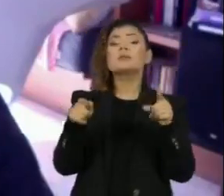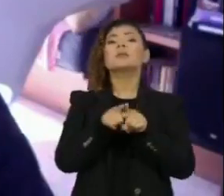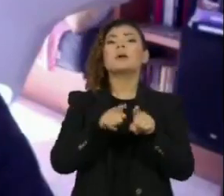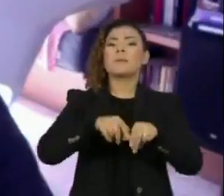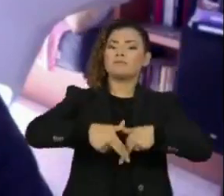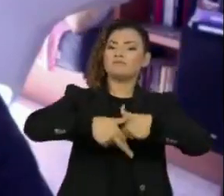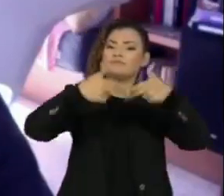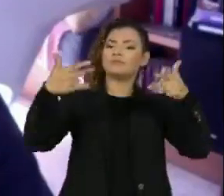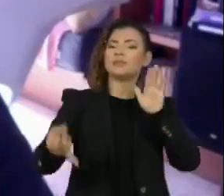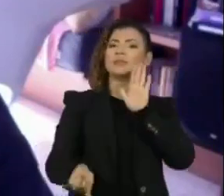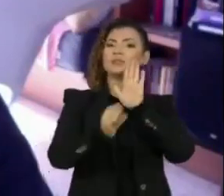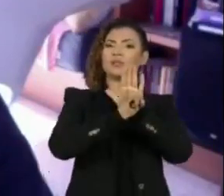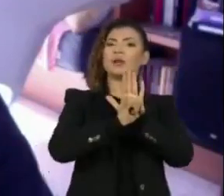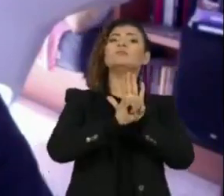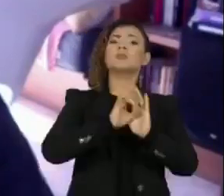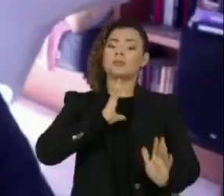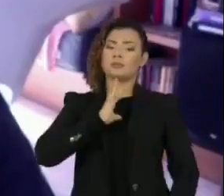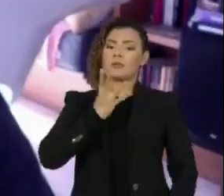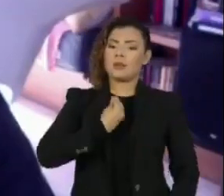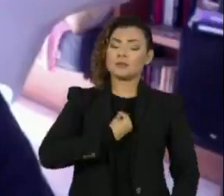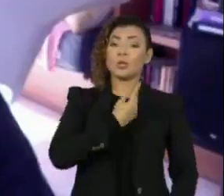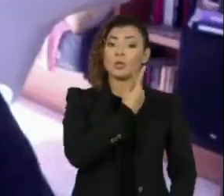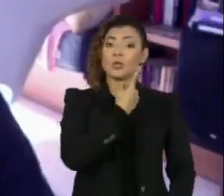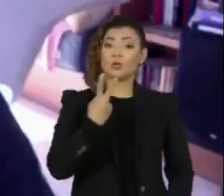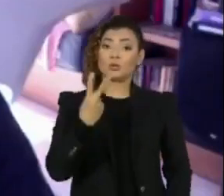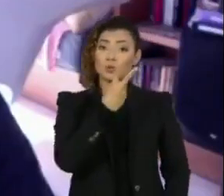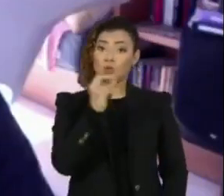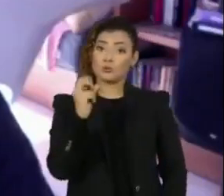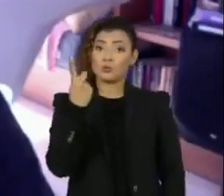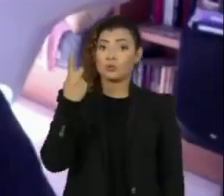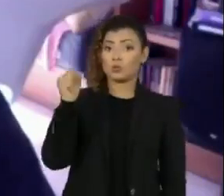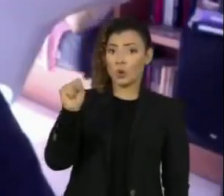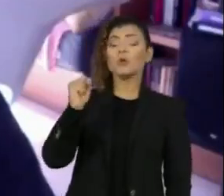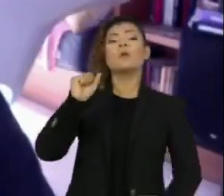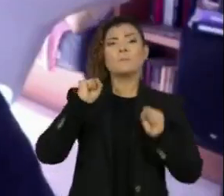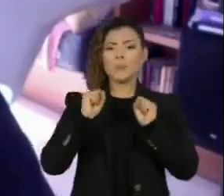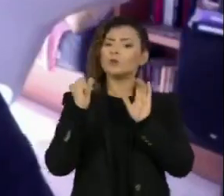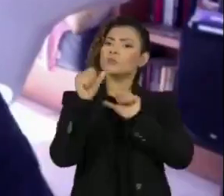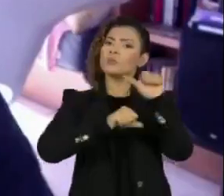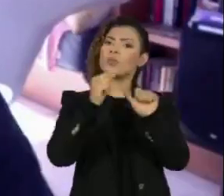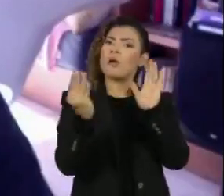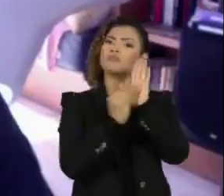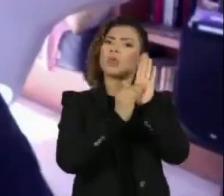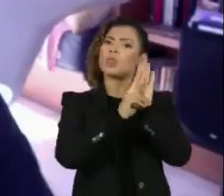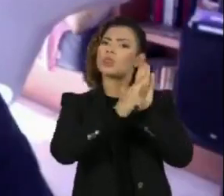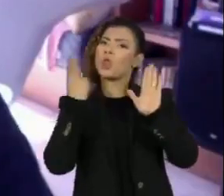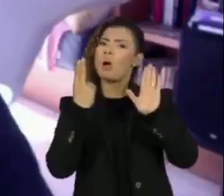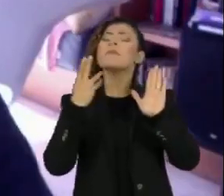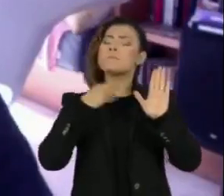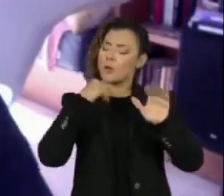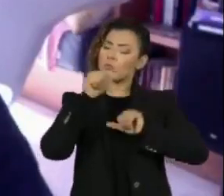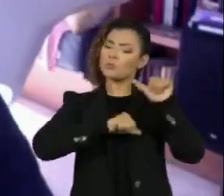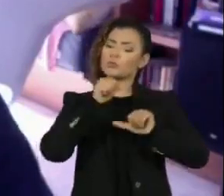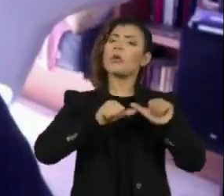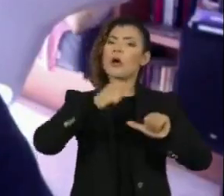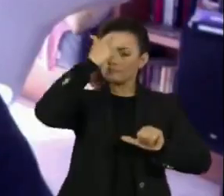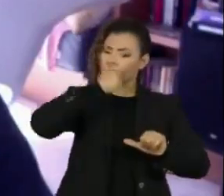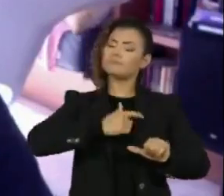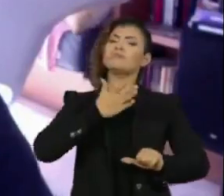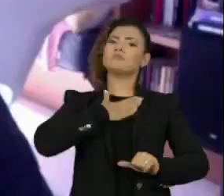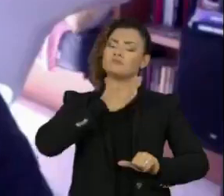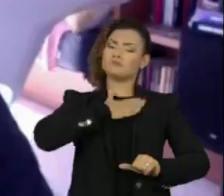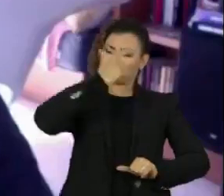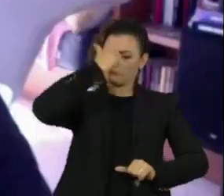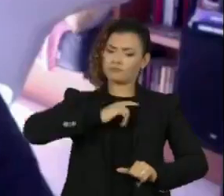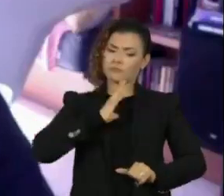pessoas trans desde 2018, né? Que elas podem ir ao cartório para poder modificar o seu prenome, o sexo nos seus documentos.